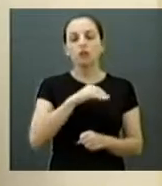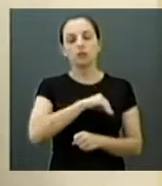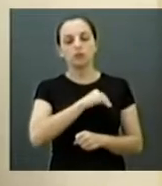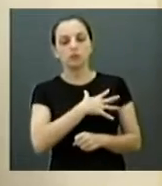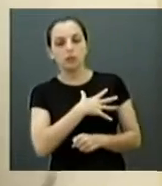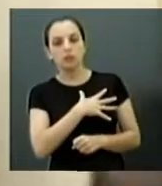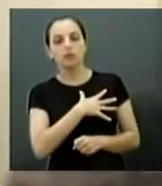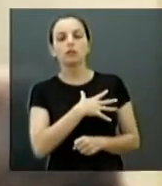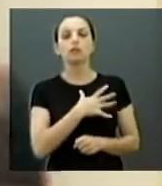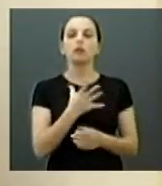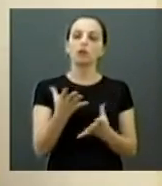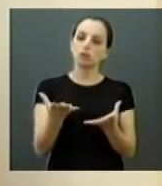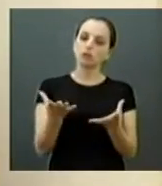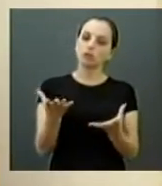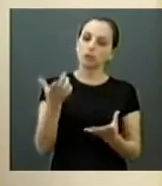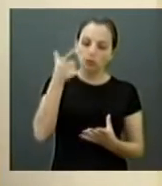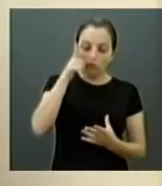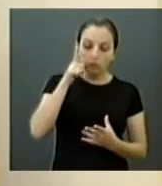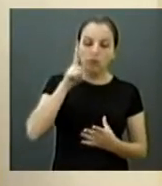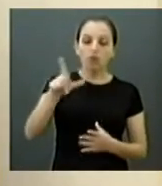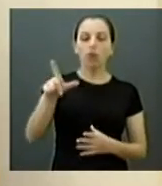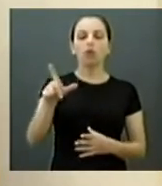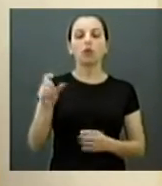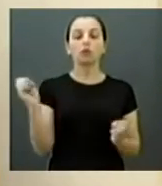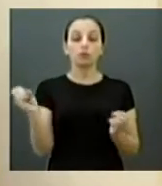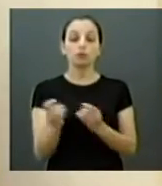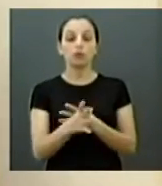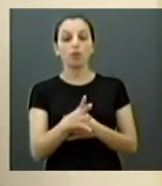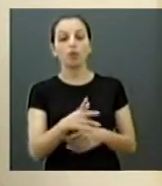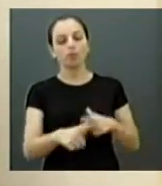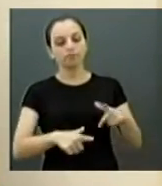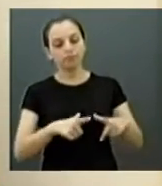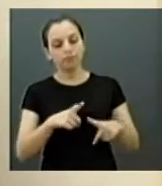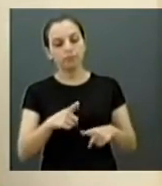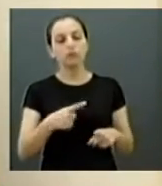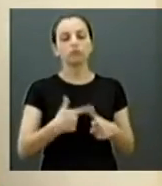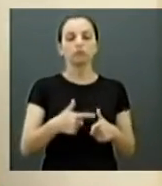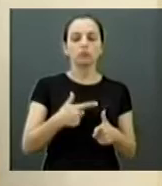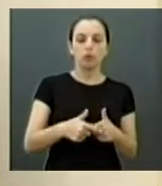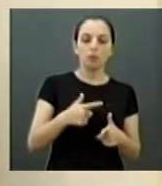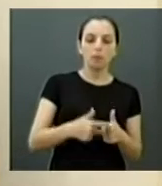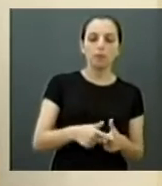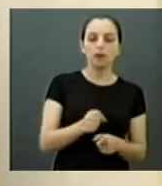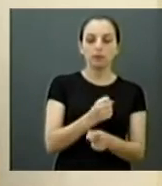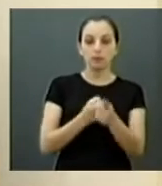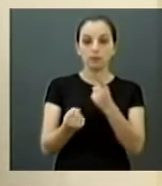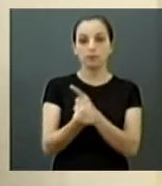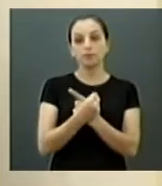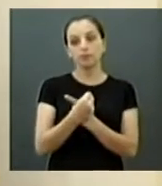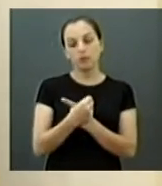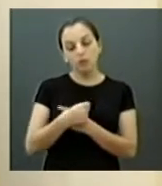então não dá para ficar só nas costas da polícia. E aí eu saí de lá até que